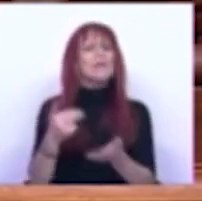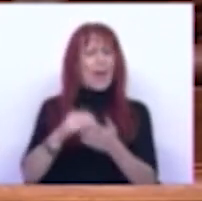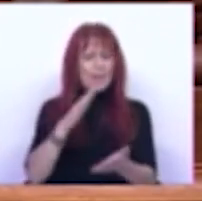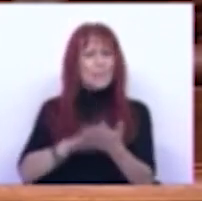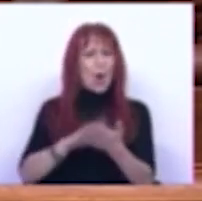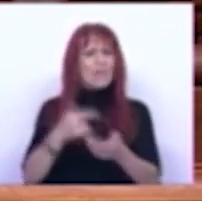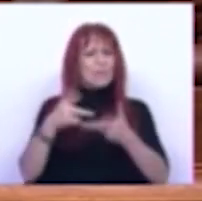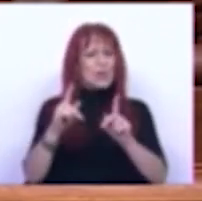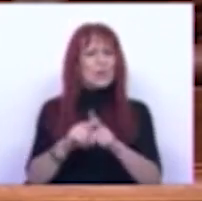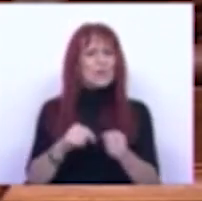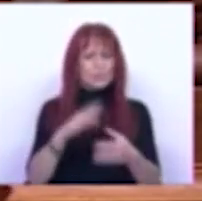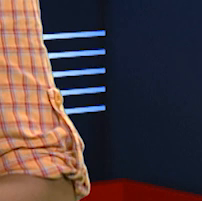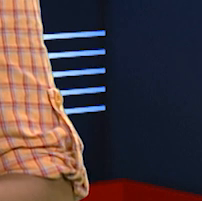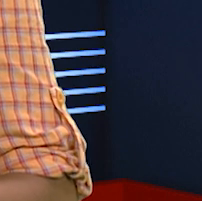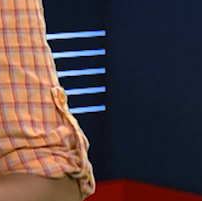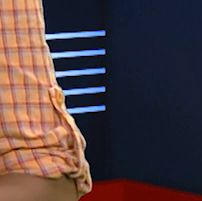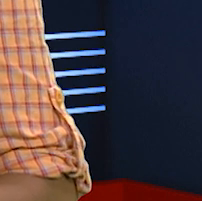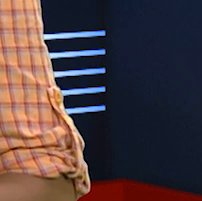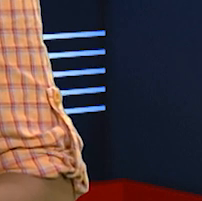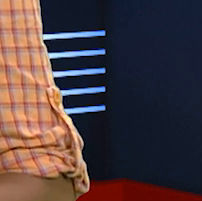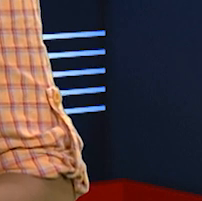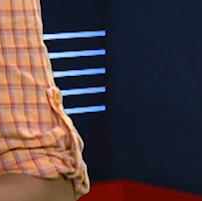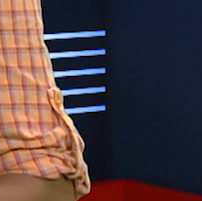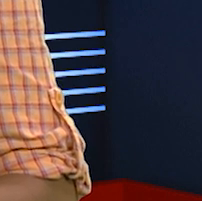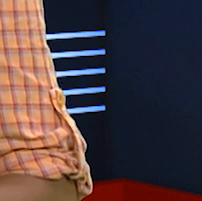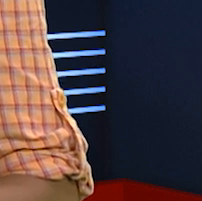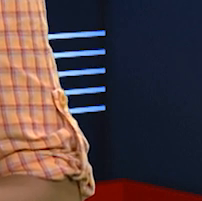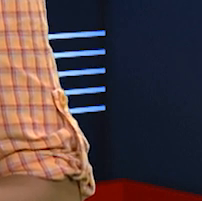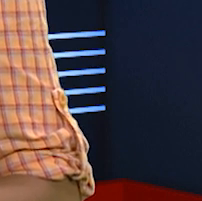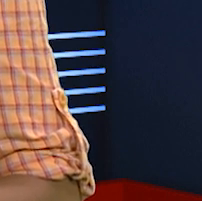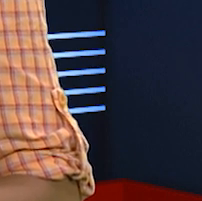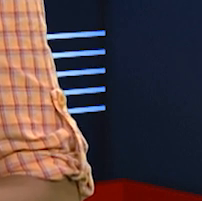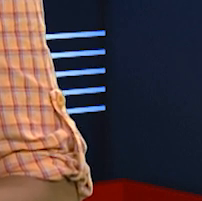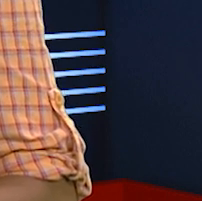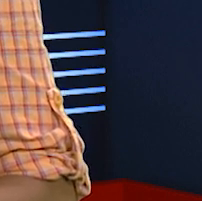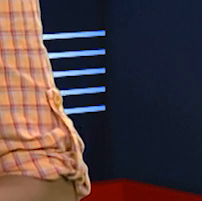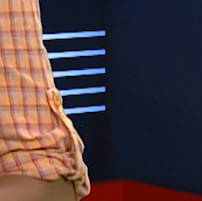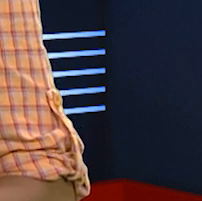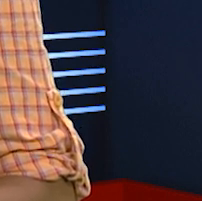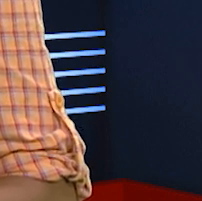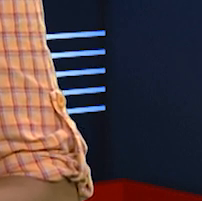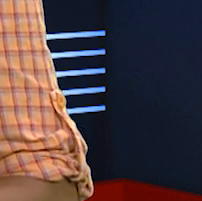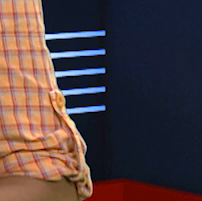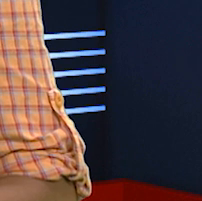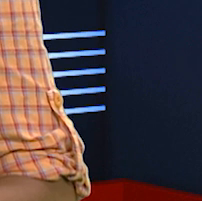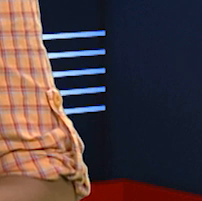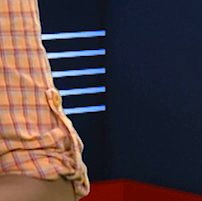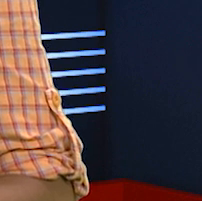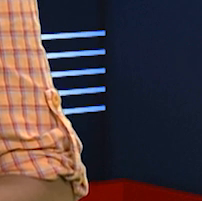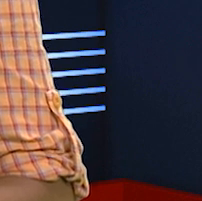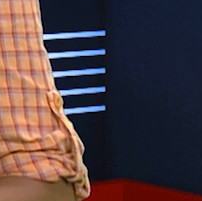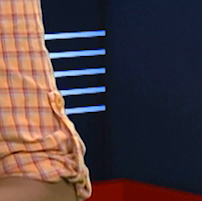provar que está disponível para o diálogo A coordenadora do BE de Portugal acusou o Primeiro-Ministro de estar a apresentar o